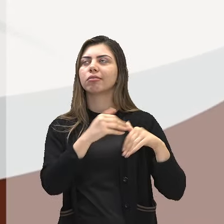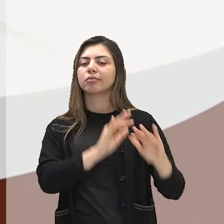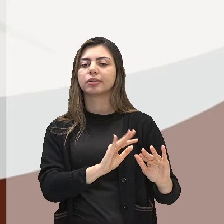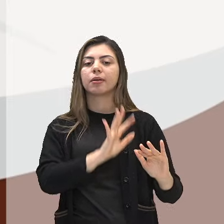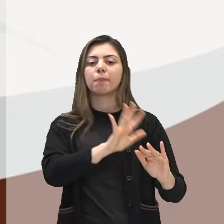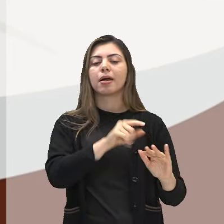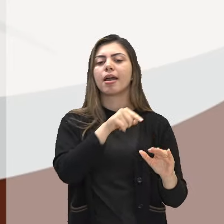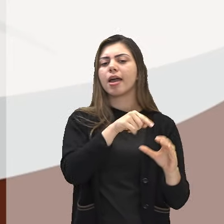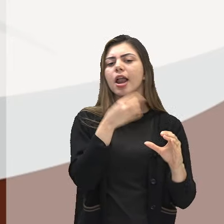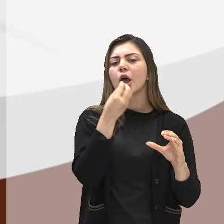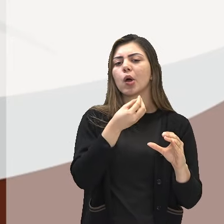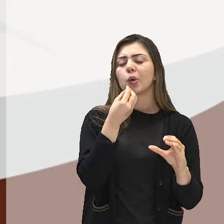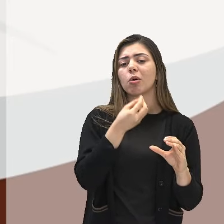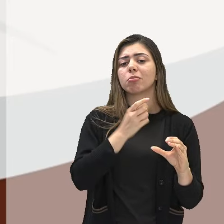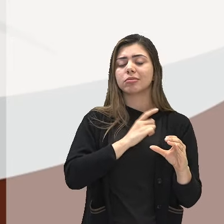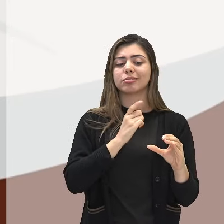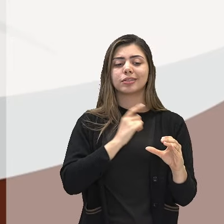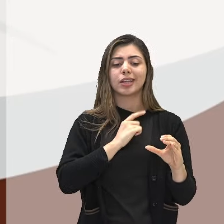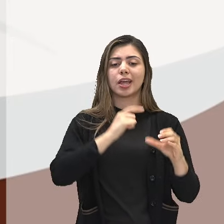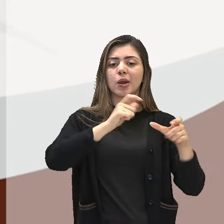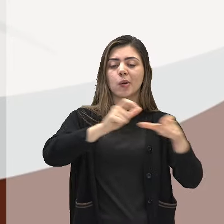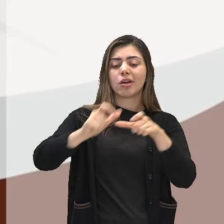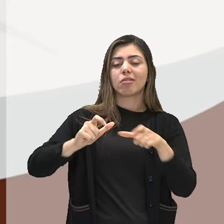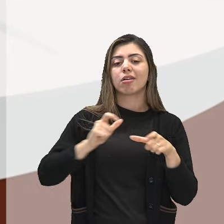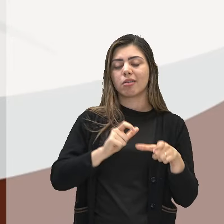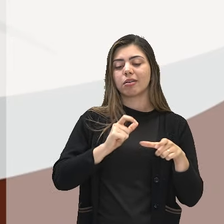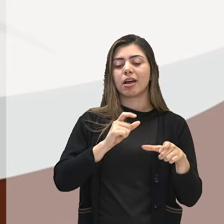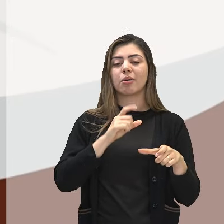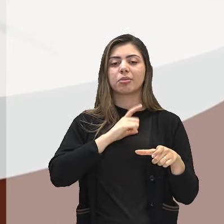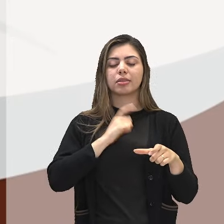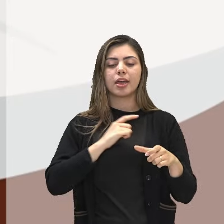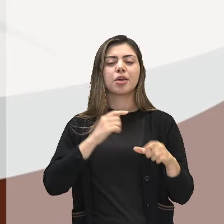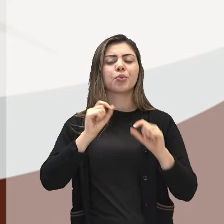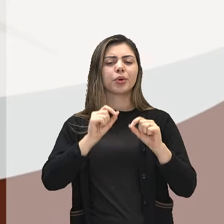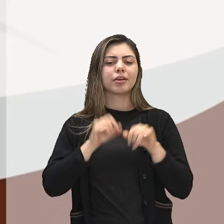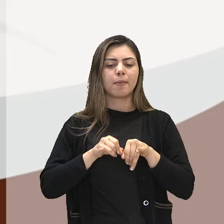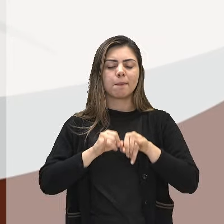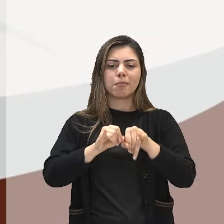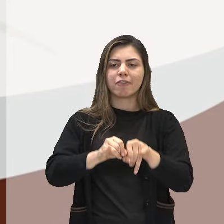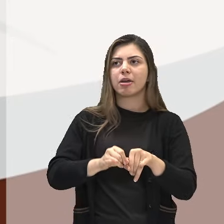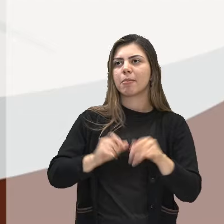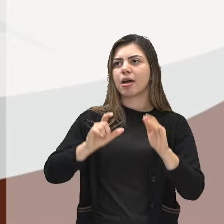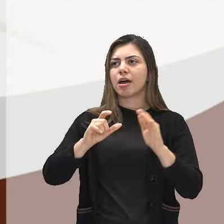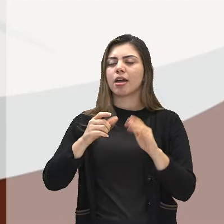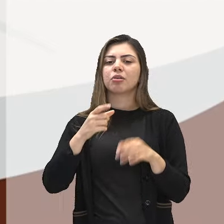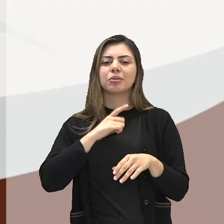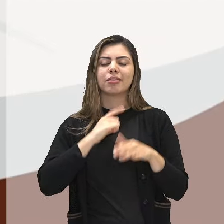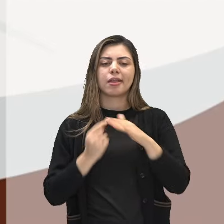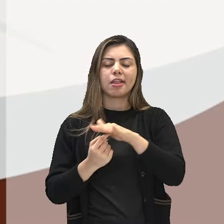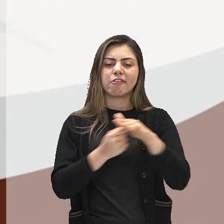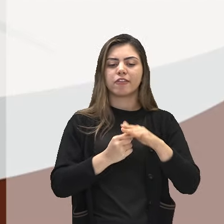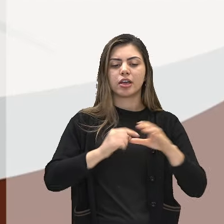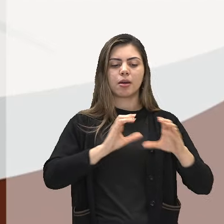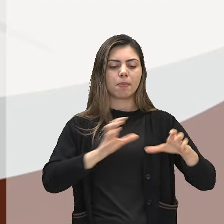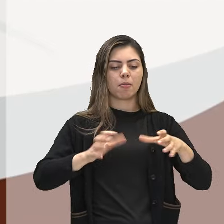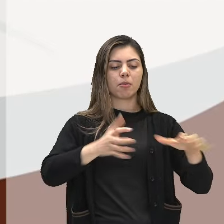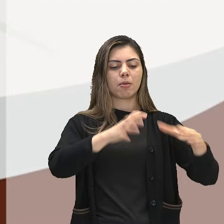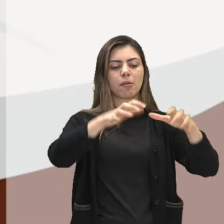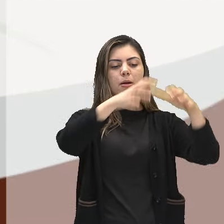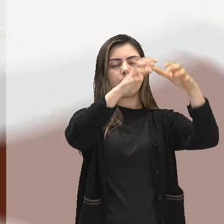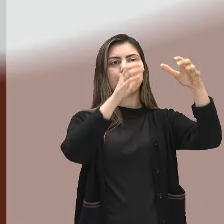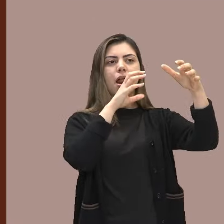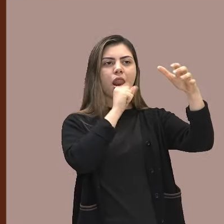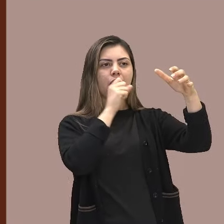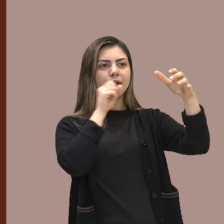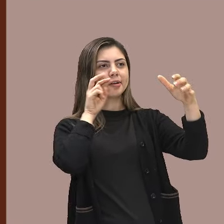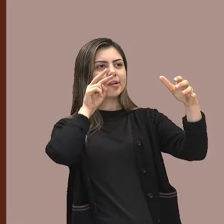transbordam nas quintandas os paneiros e tão altas as pirâmides e pilhas nos mercados e nas feiras.